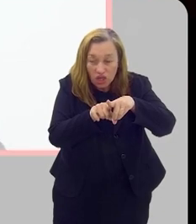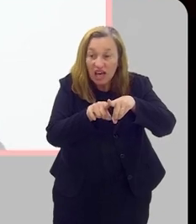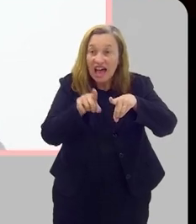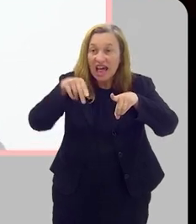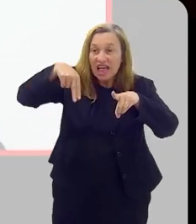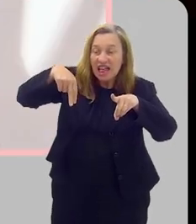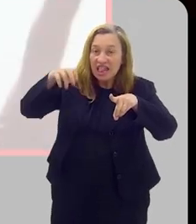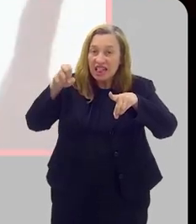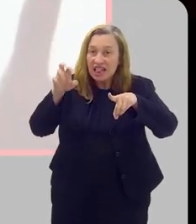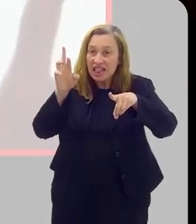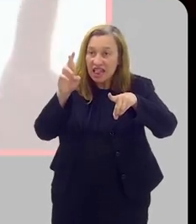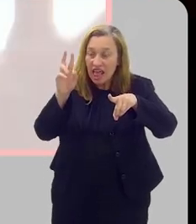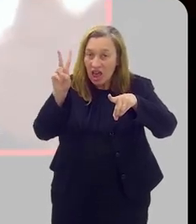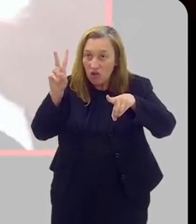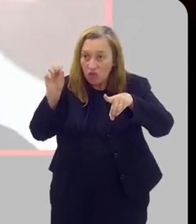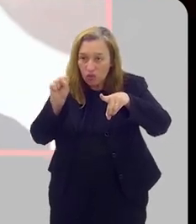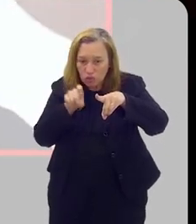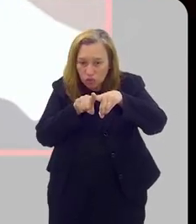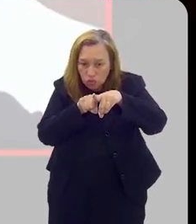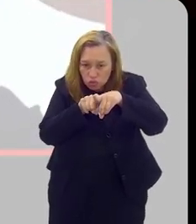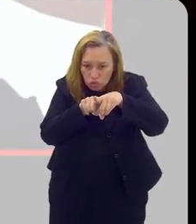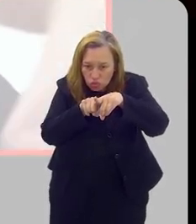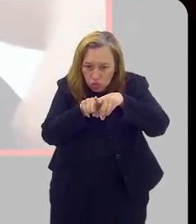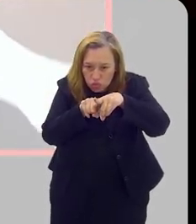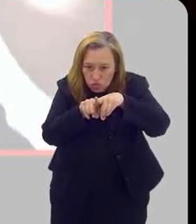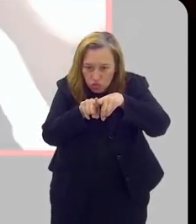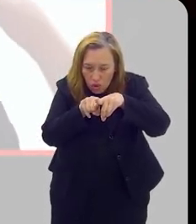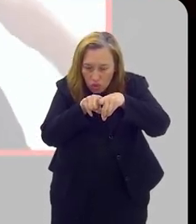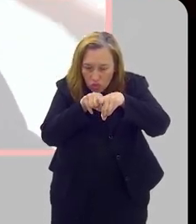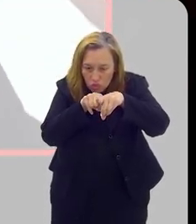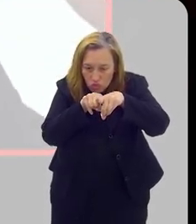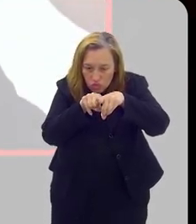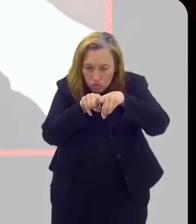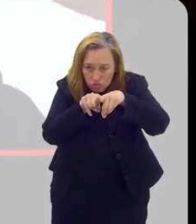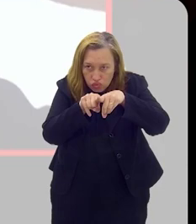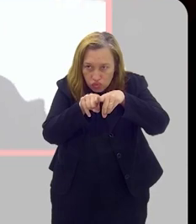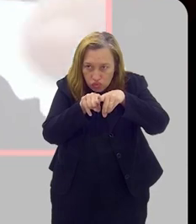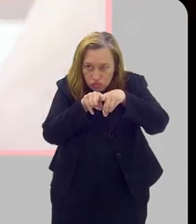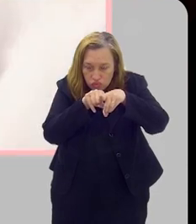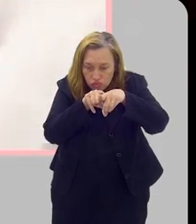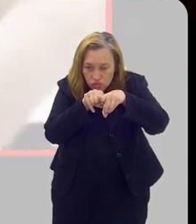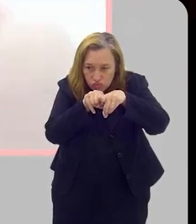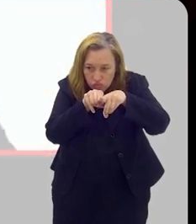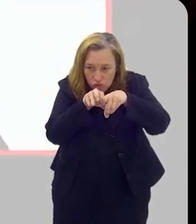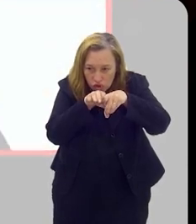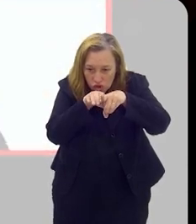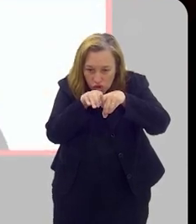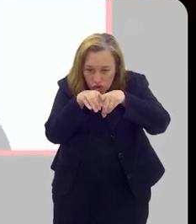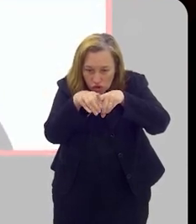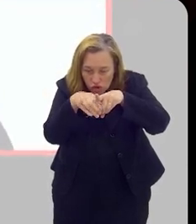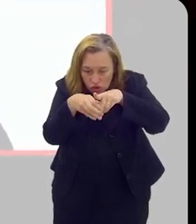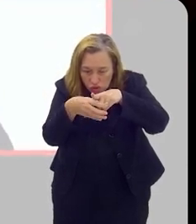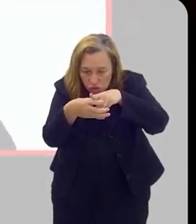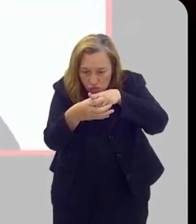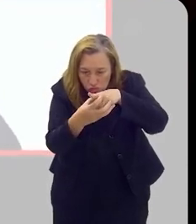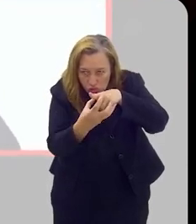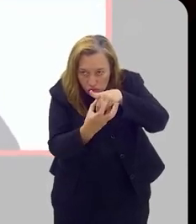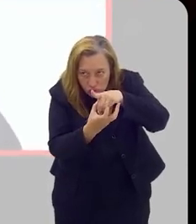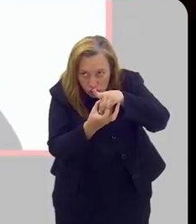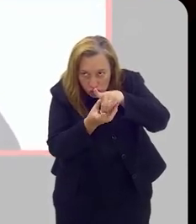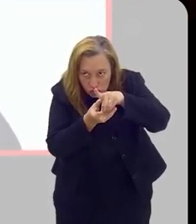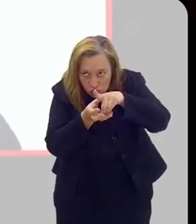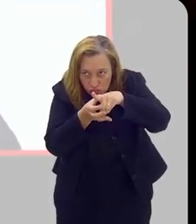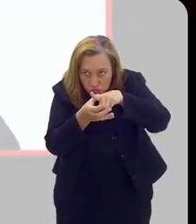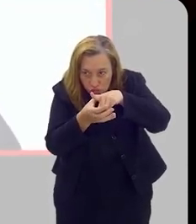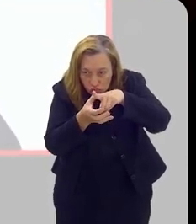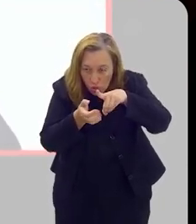Passam os nervos, eles praticamente abraçam assim, por fora a próstata, eles vêm abraçando. E esses nervos do